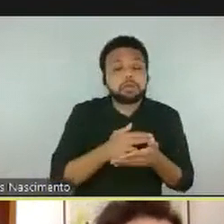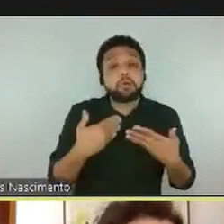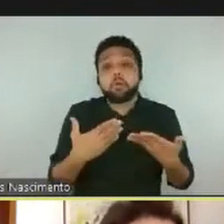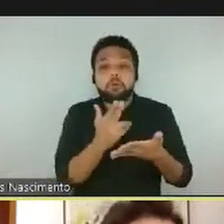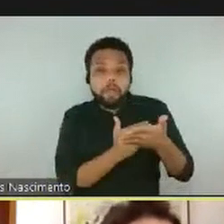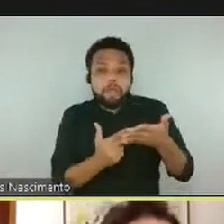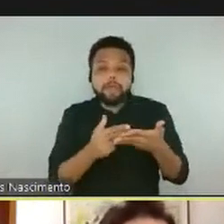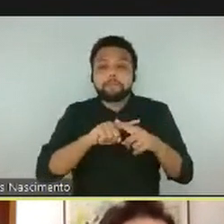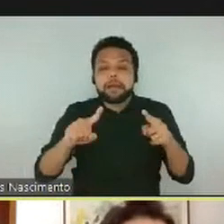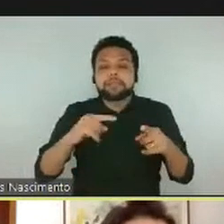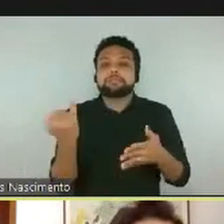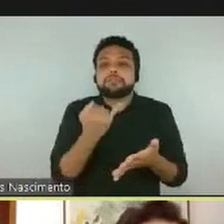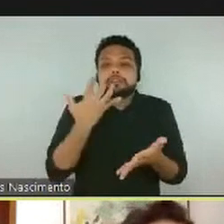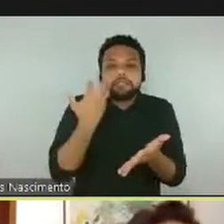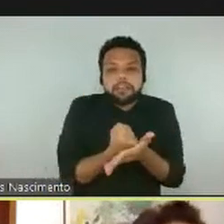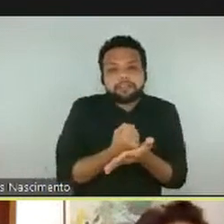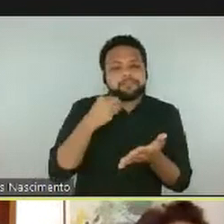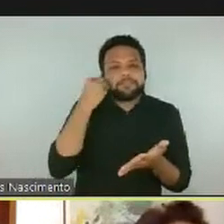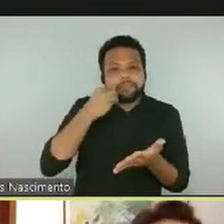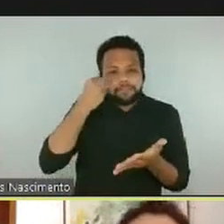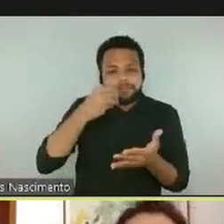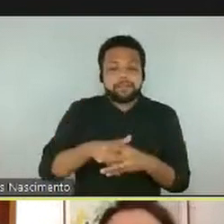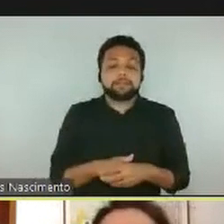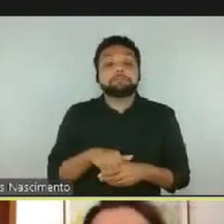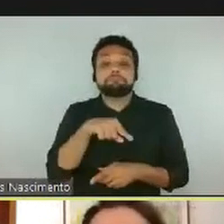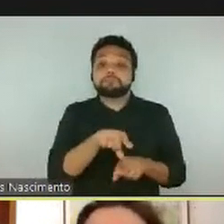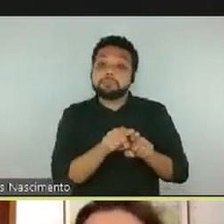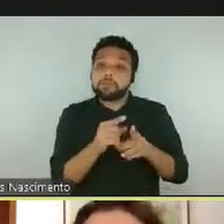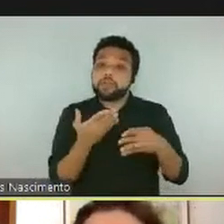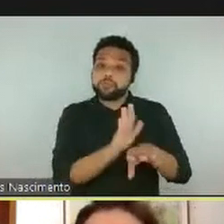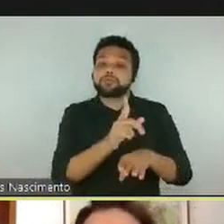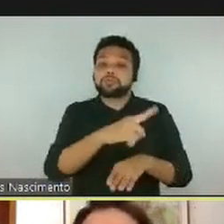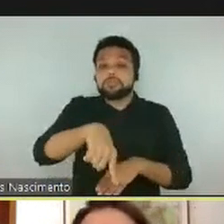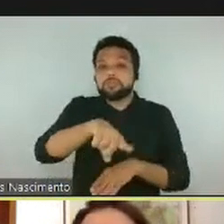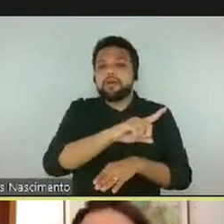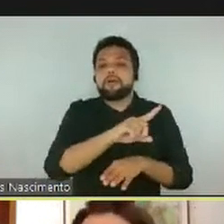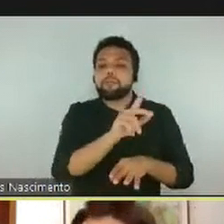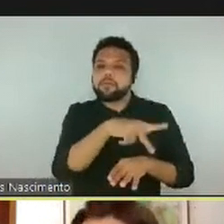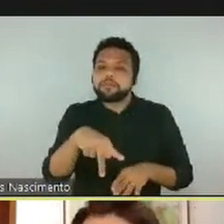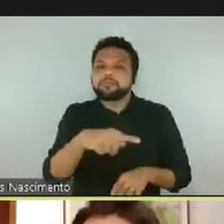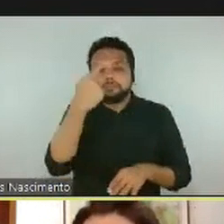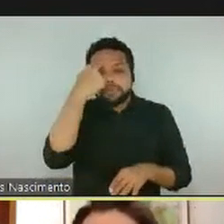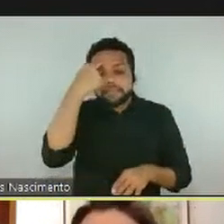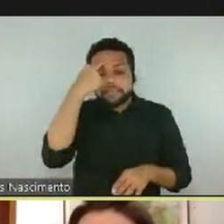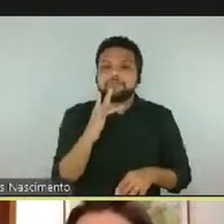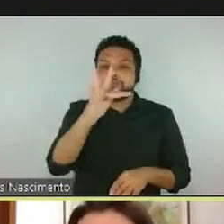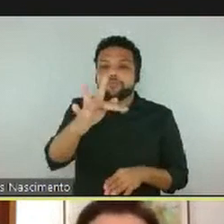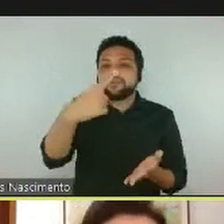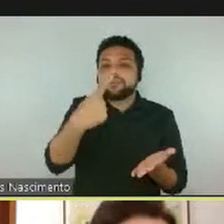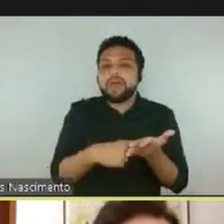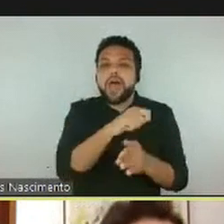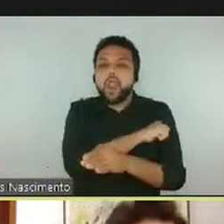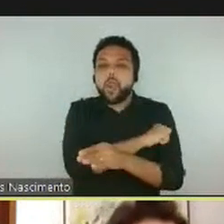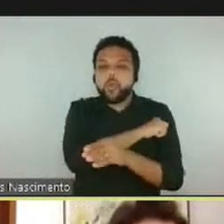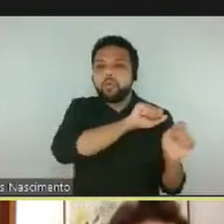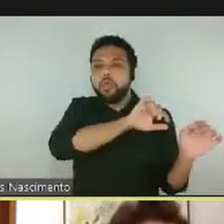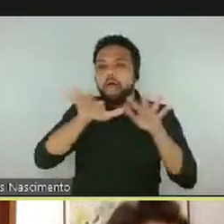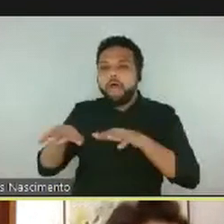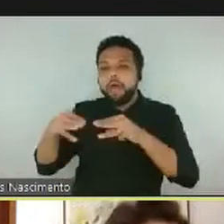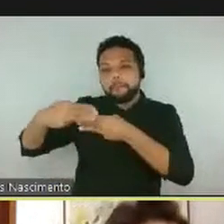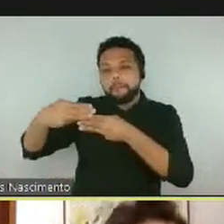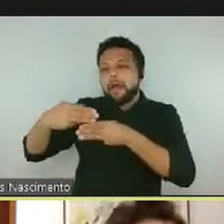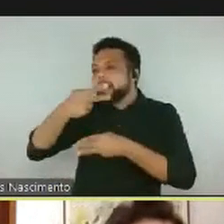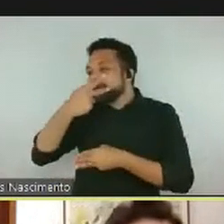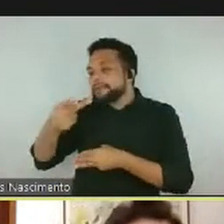prioridade, e também ele ter elementos para fazer uma avaliação crítica consistente no final dessa